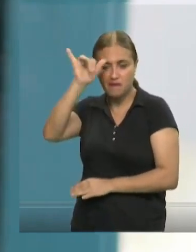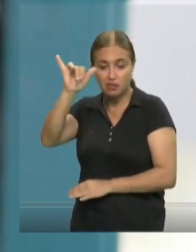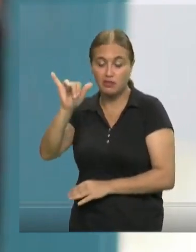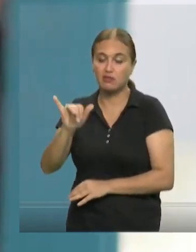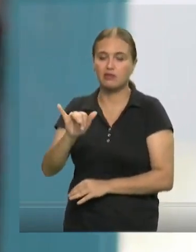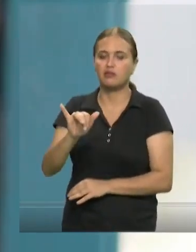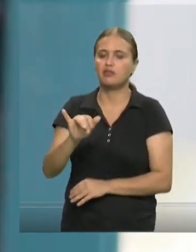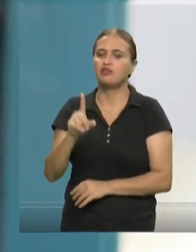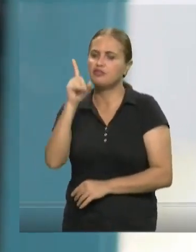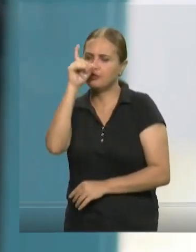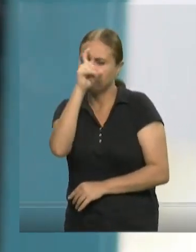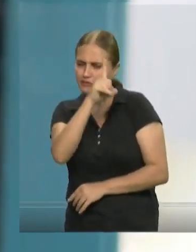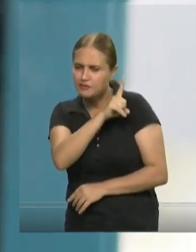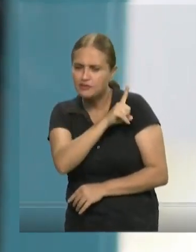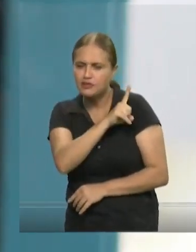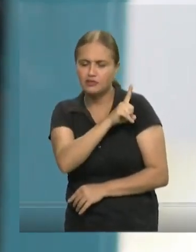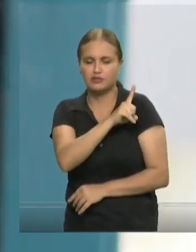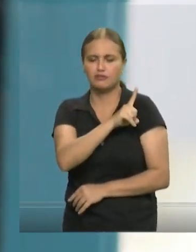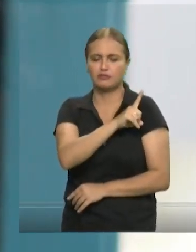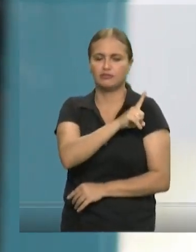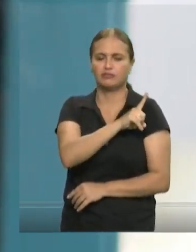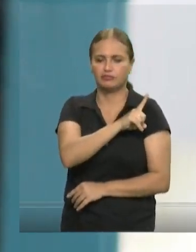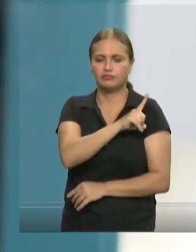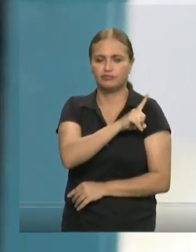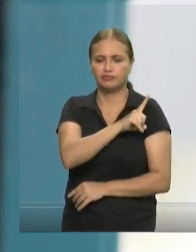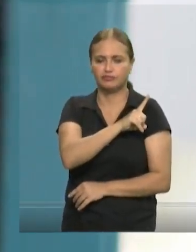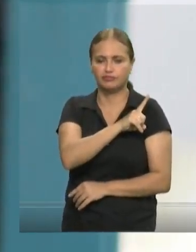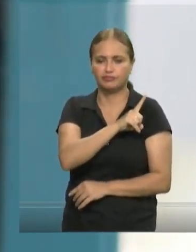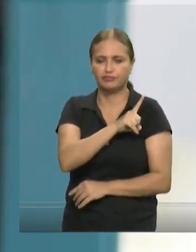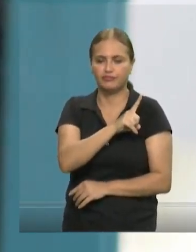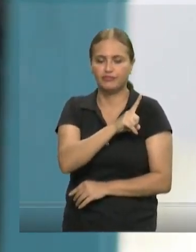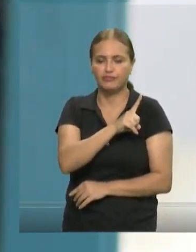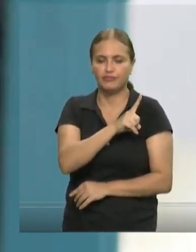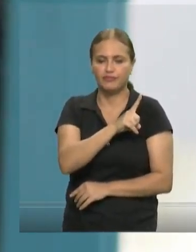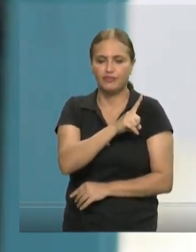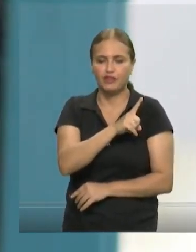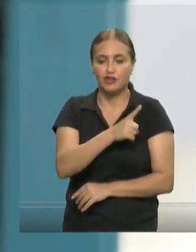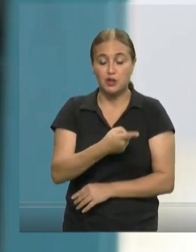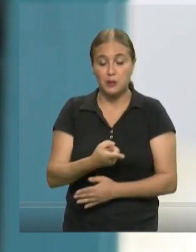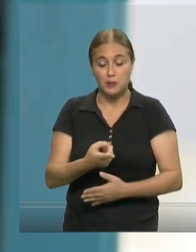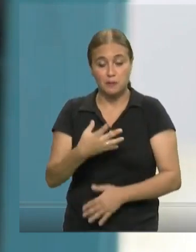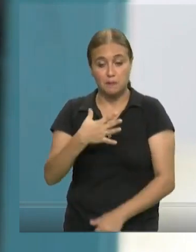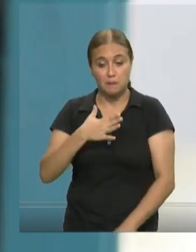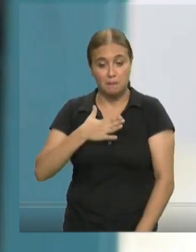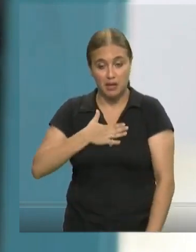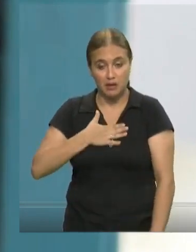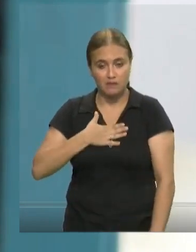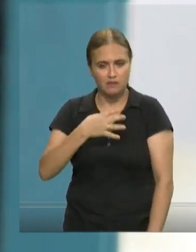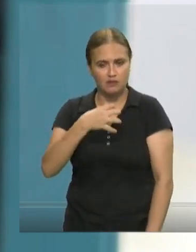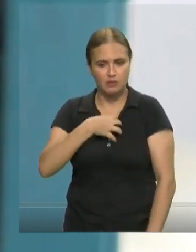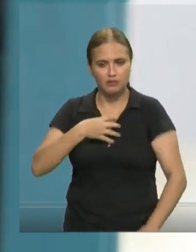eu raramente embrulho um papel de presente os meus sentimentos.